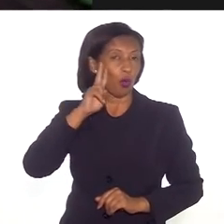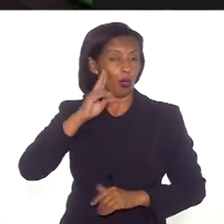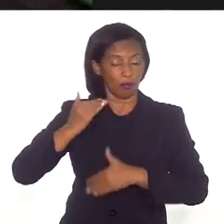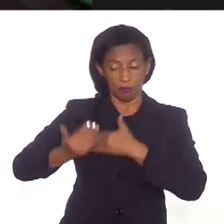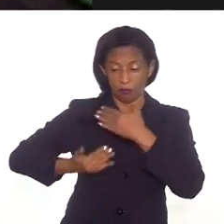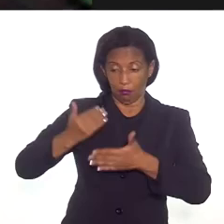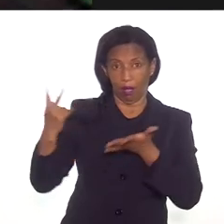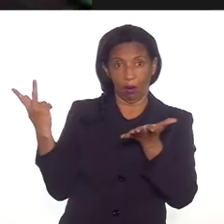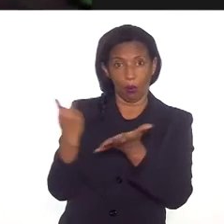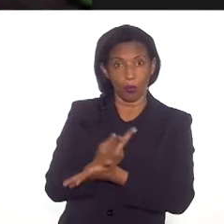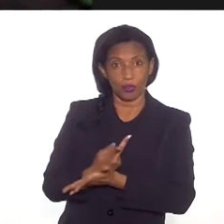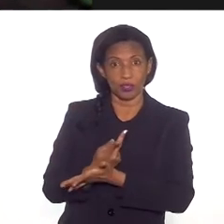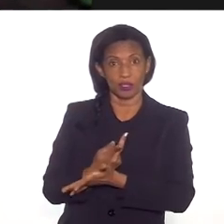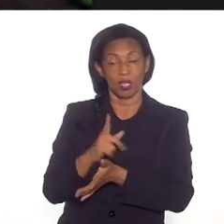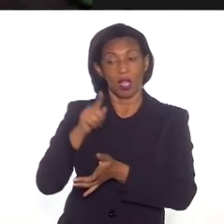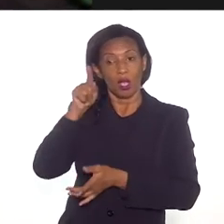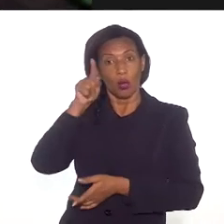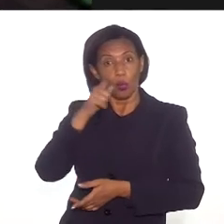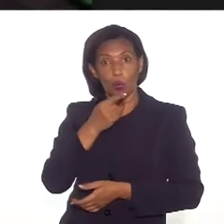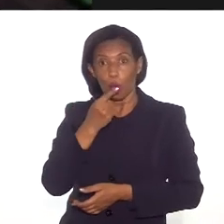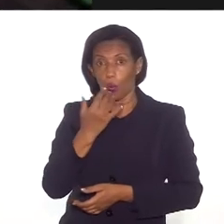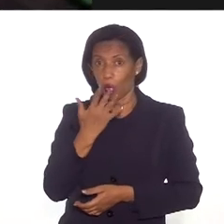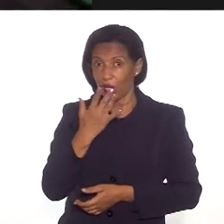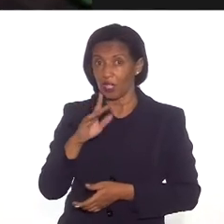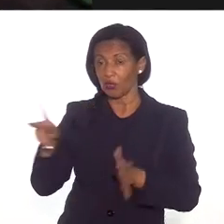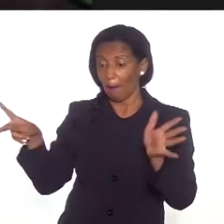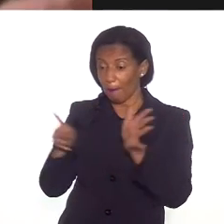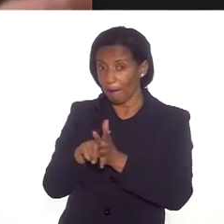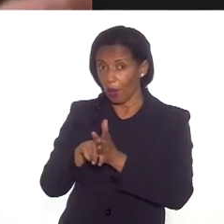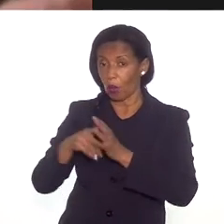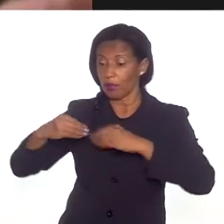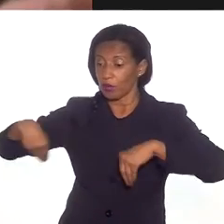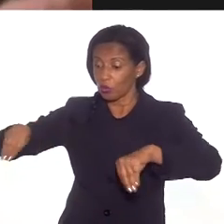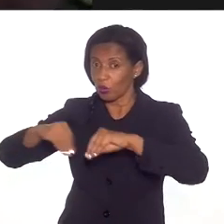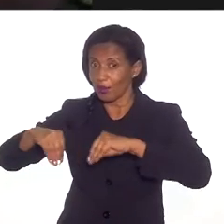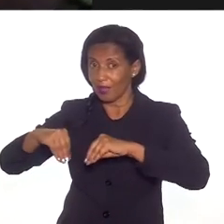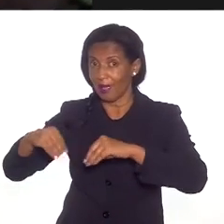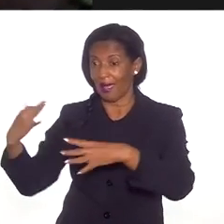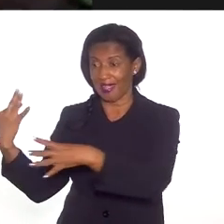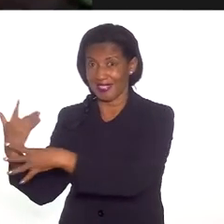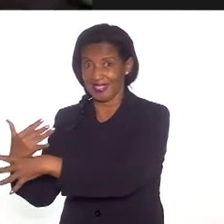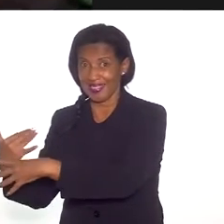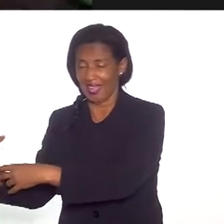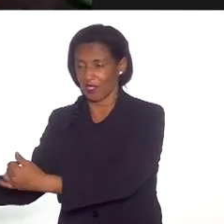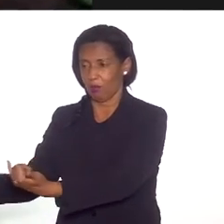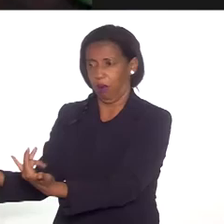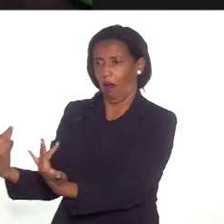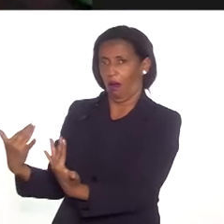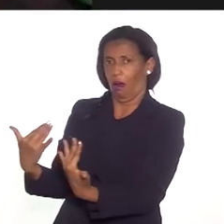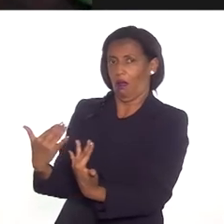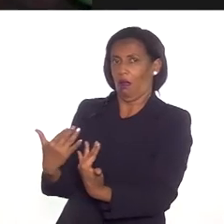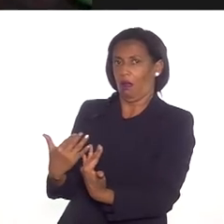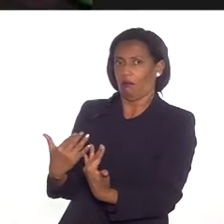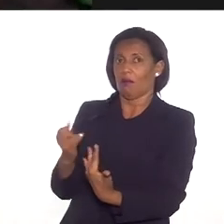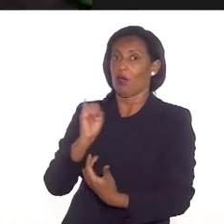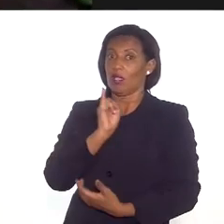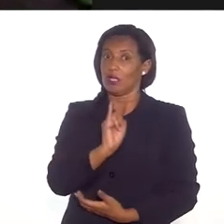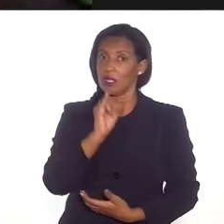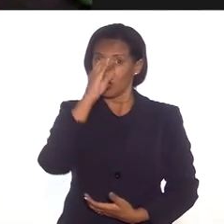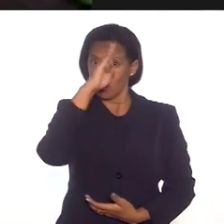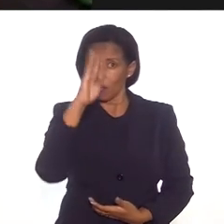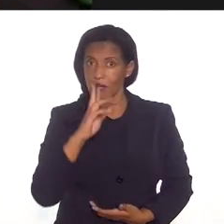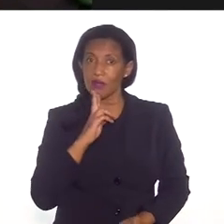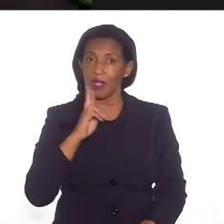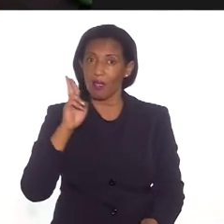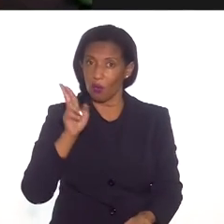acontecendo, que os indígenas estavam nos seus lugares, nos seus territórios e as cidades foram chegando. Agora, se o Brasil quer, de